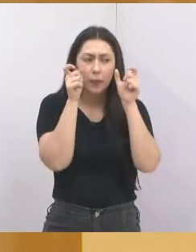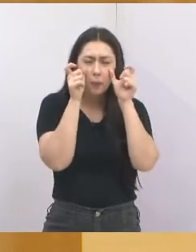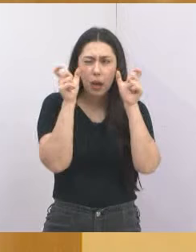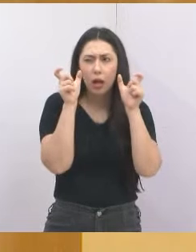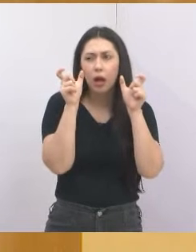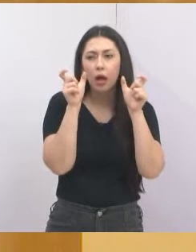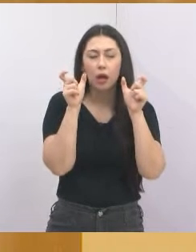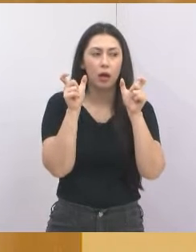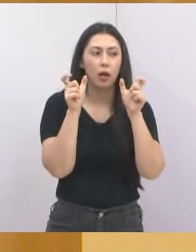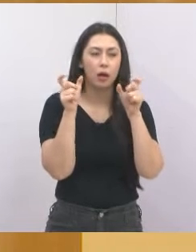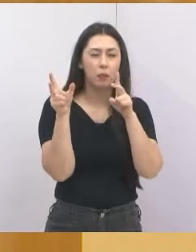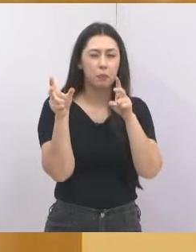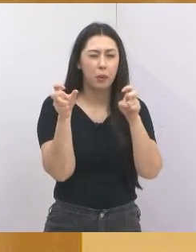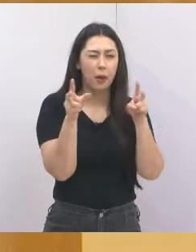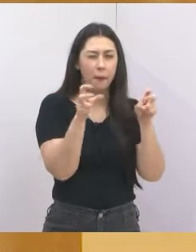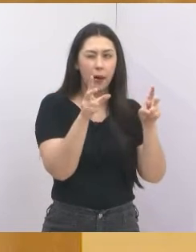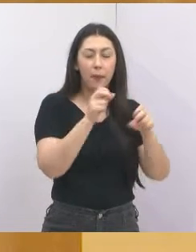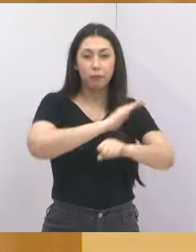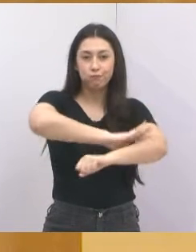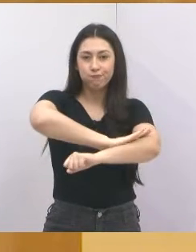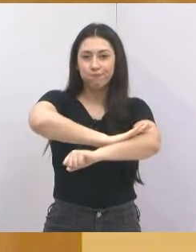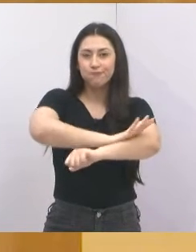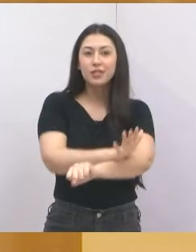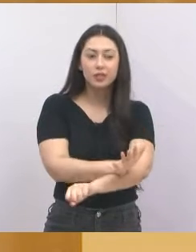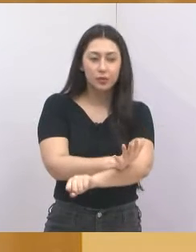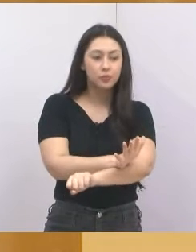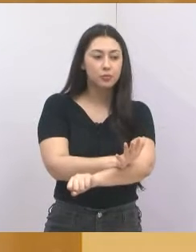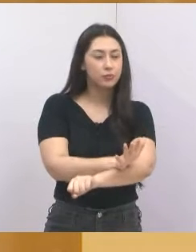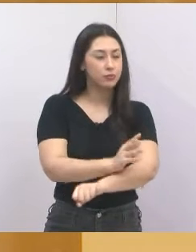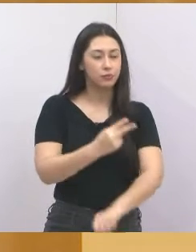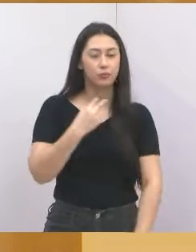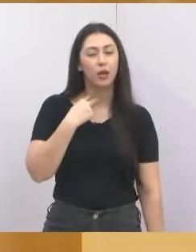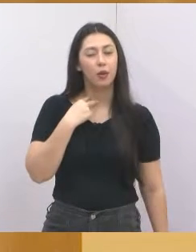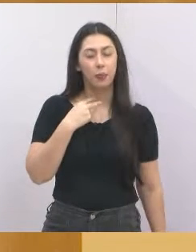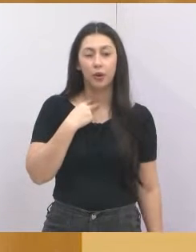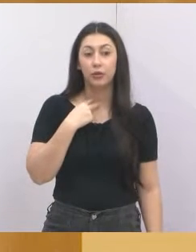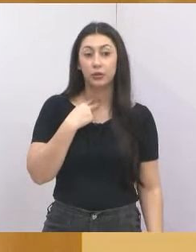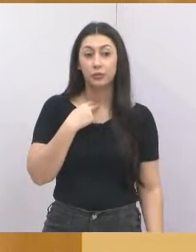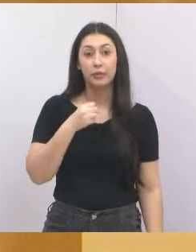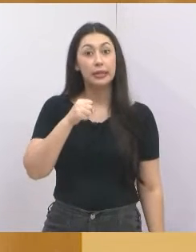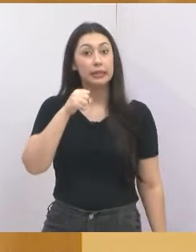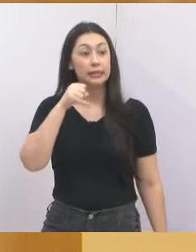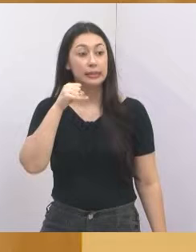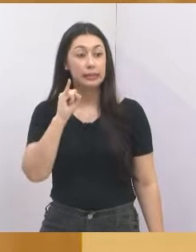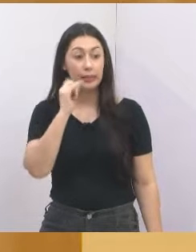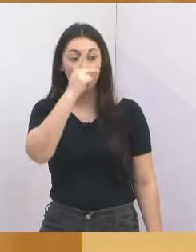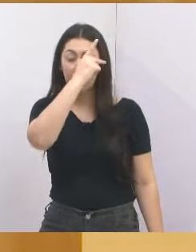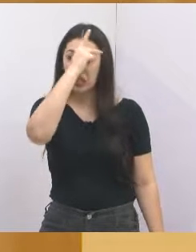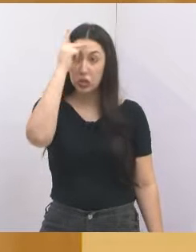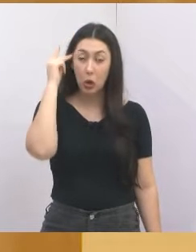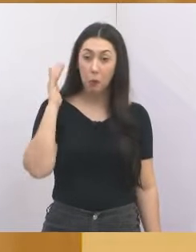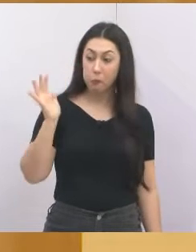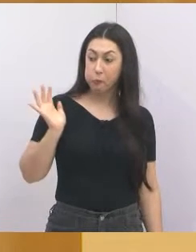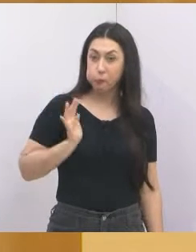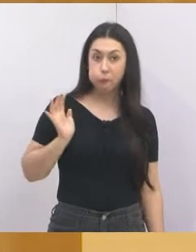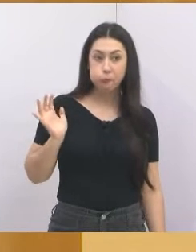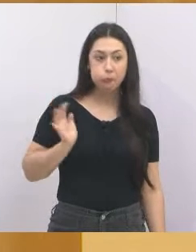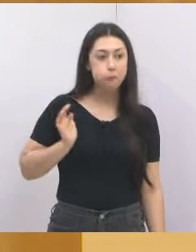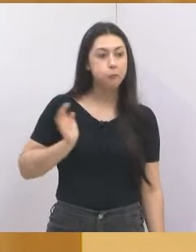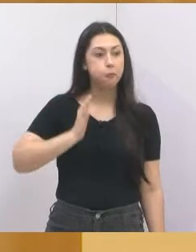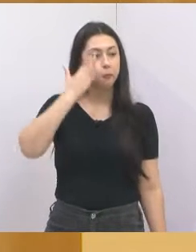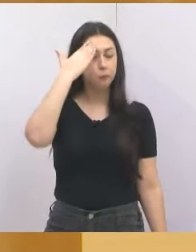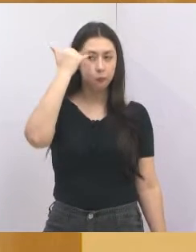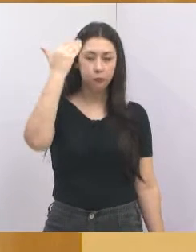sobre esse racismo, se o conhecido, o rico, o